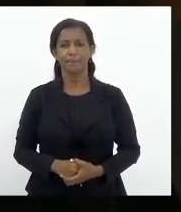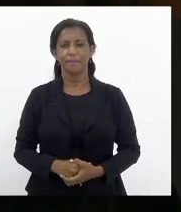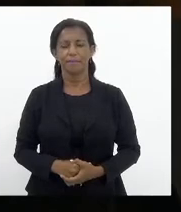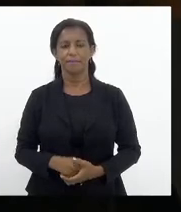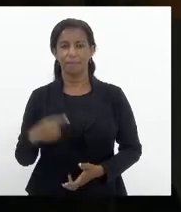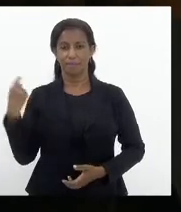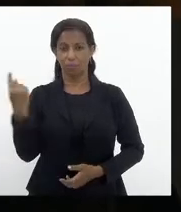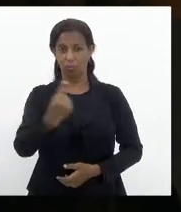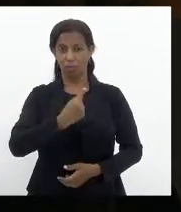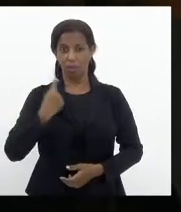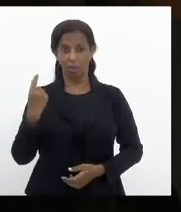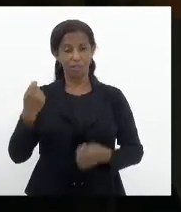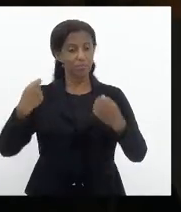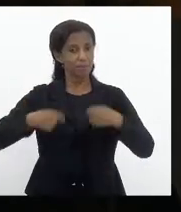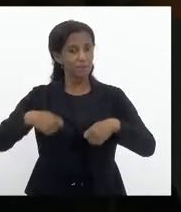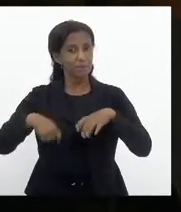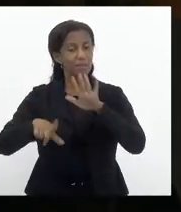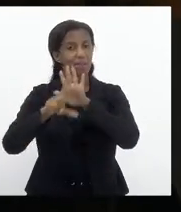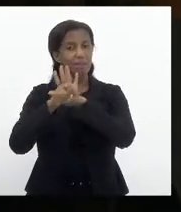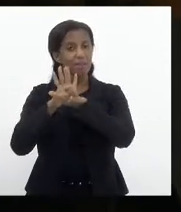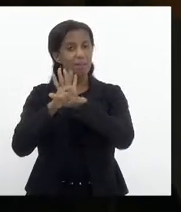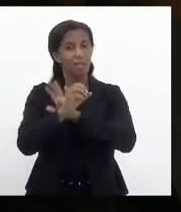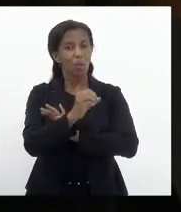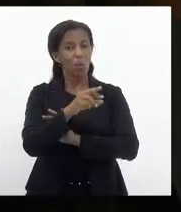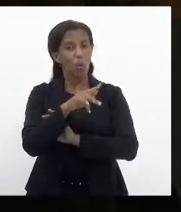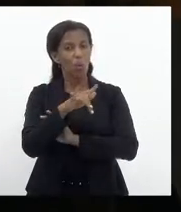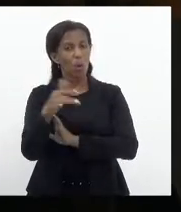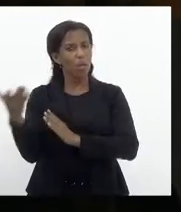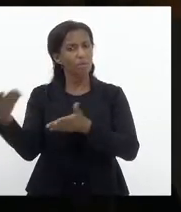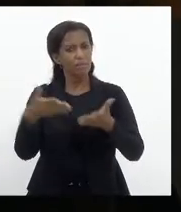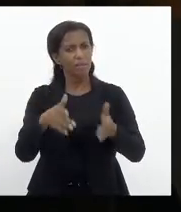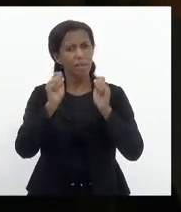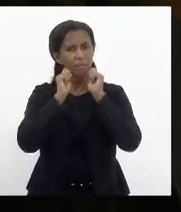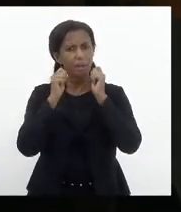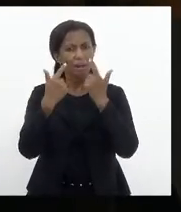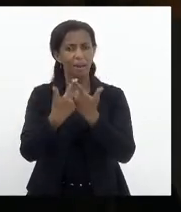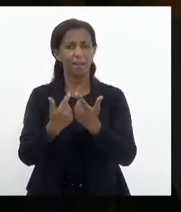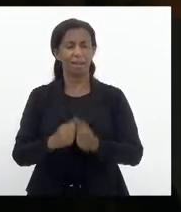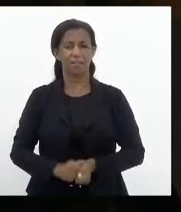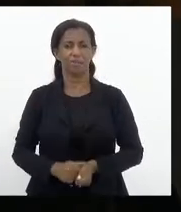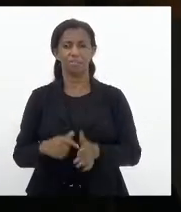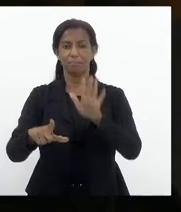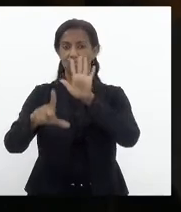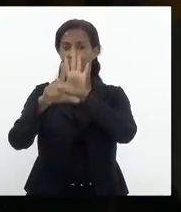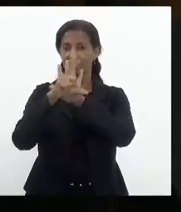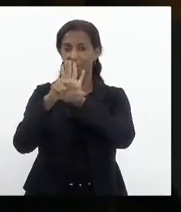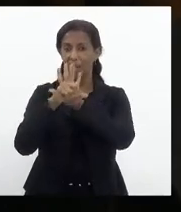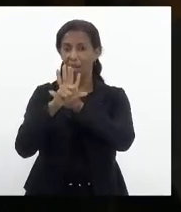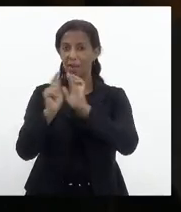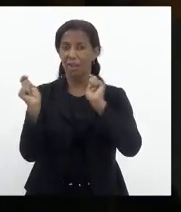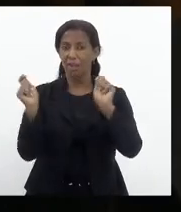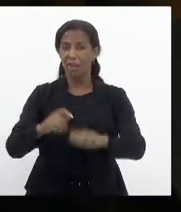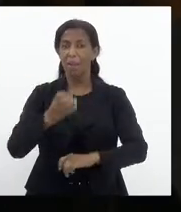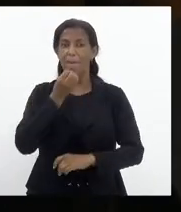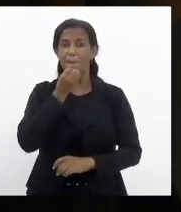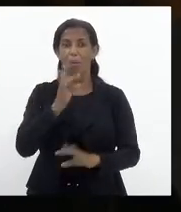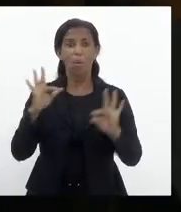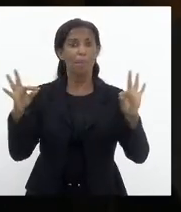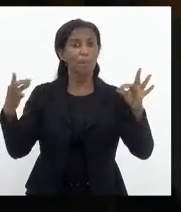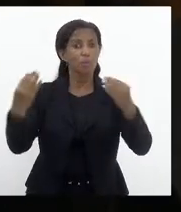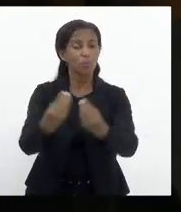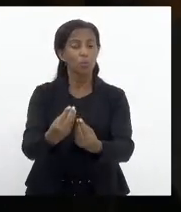Nós precisamos que essa lei orgânica venha para a Alerj, uma lei orgânica que seja boa para